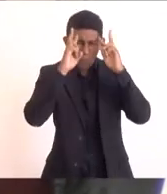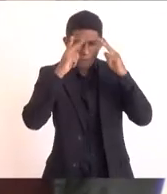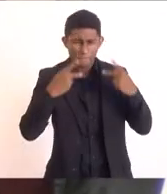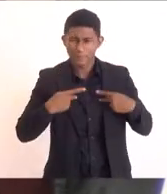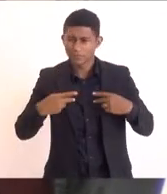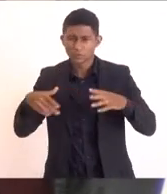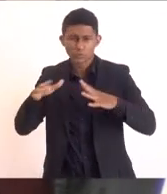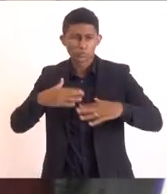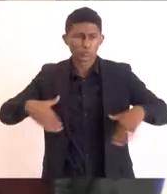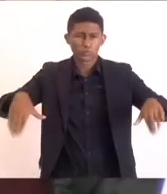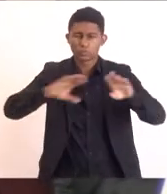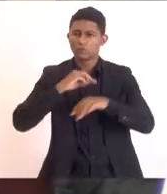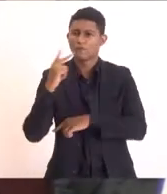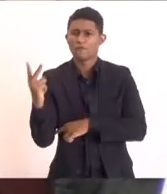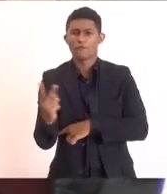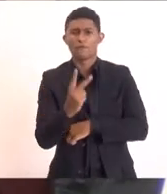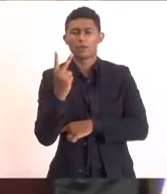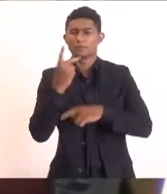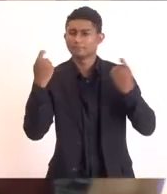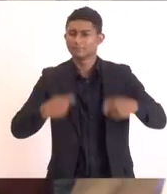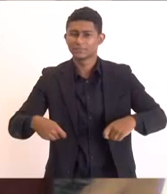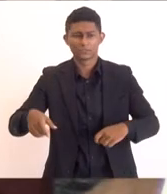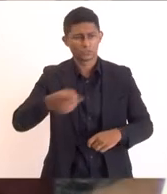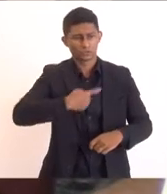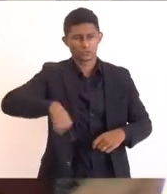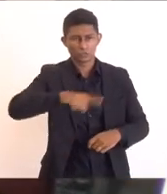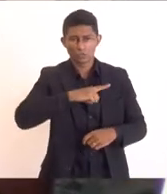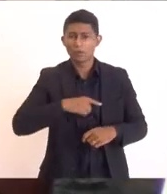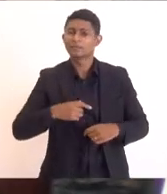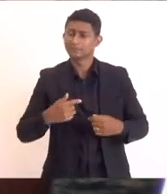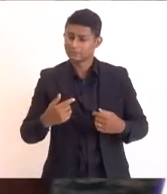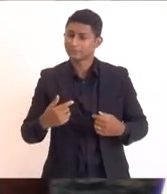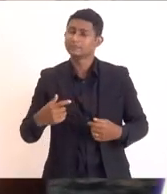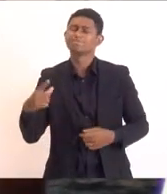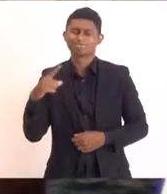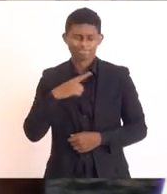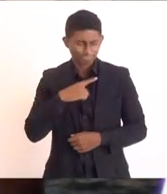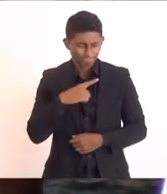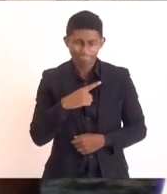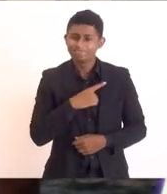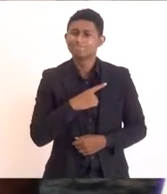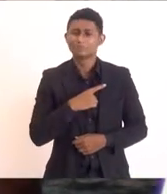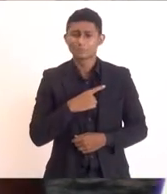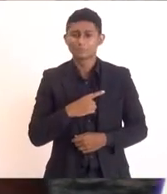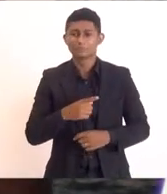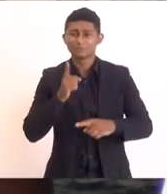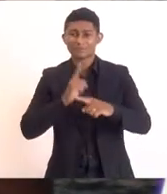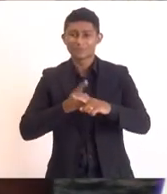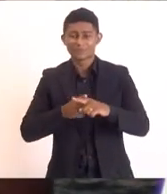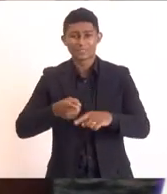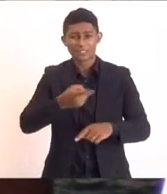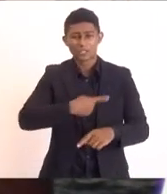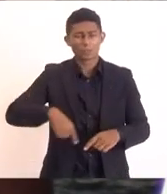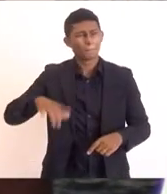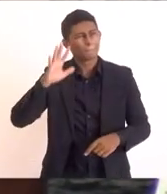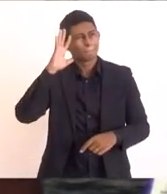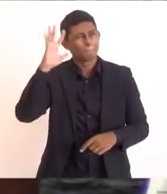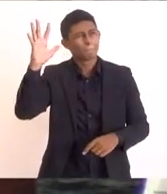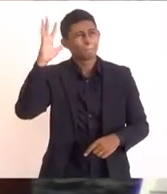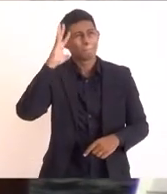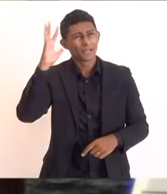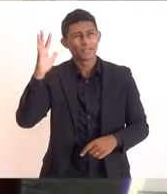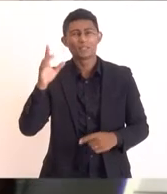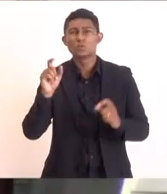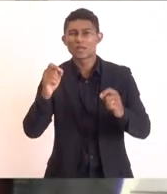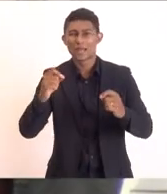conceito da dignidade que todos nós buscamos quando um dia vislumbramos estar na